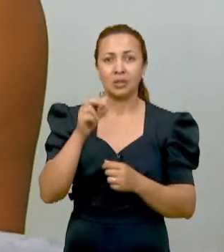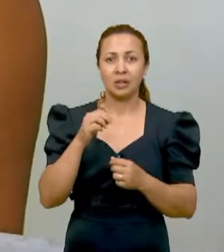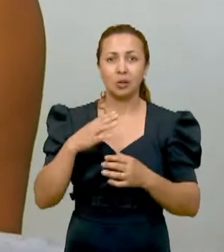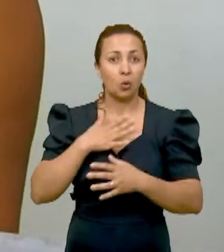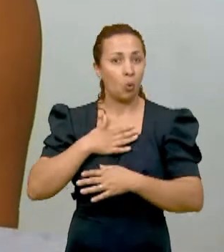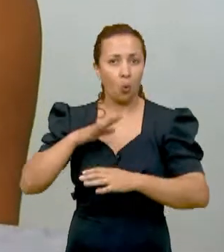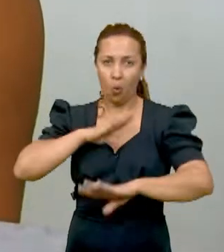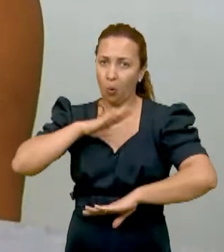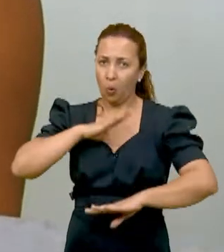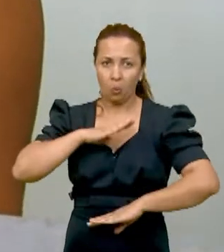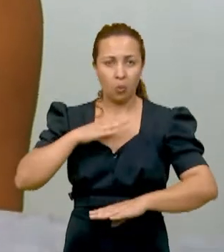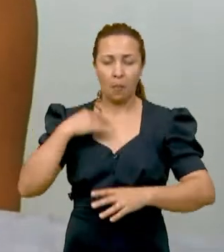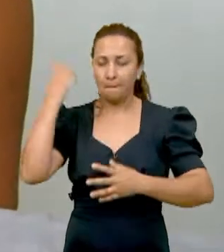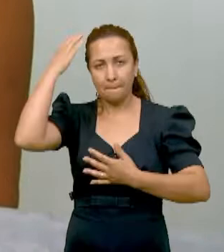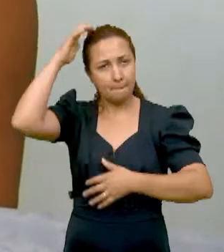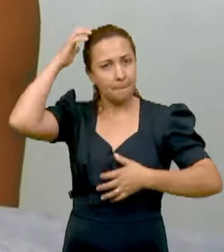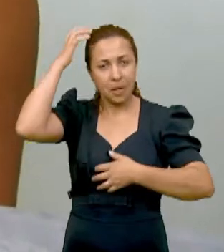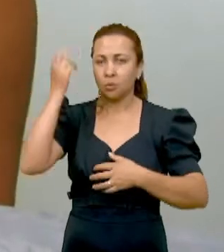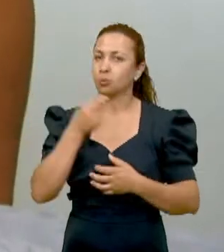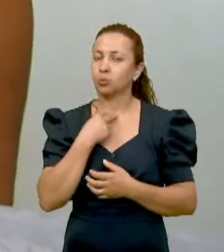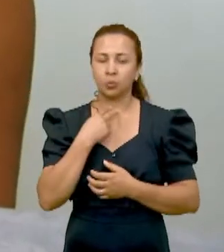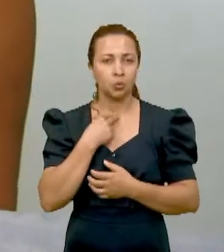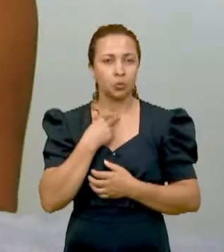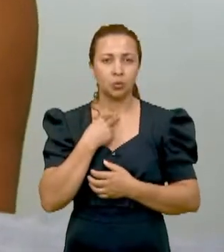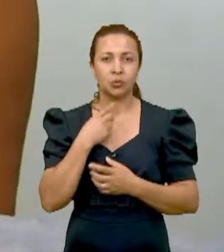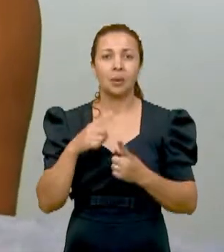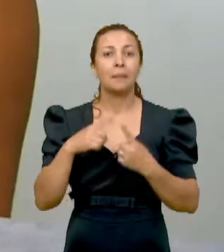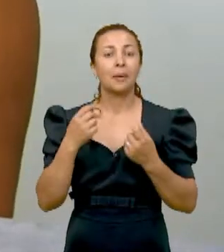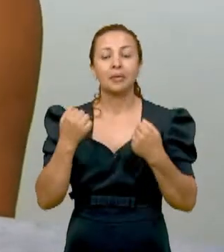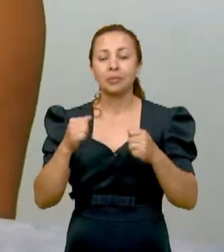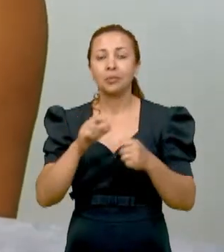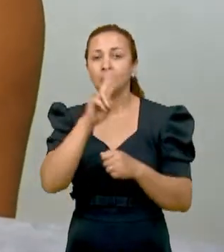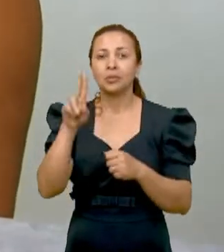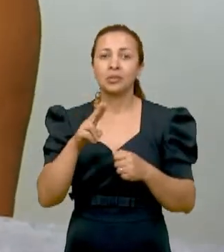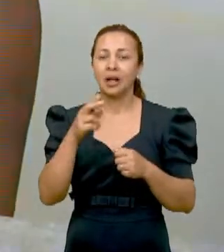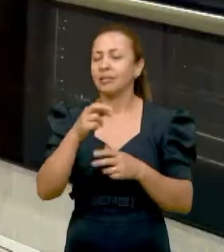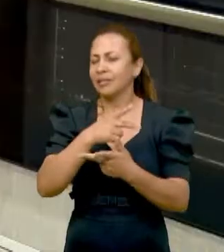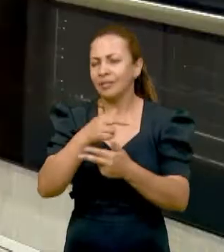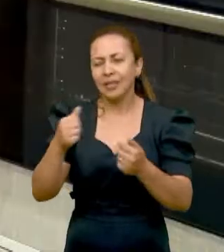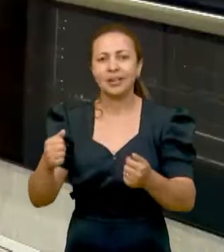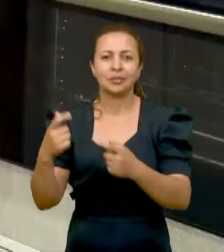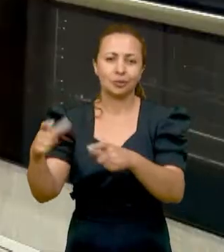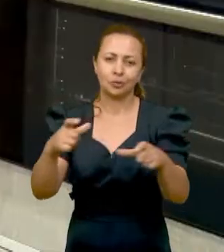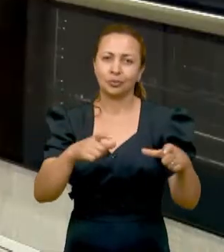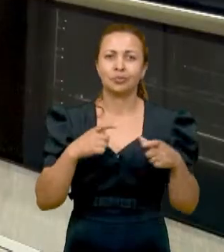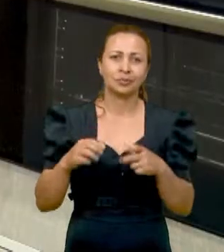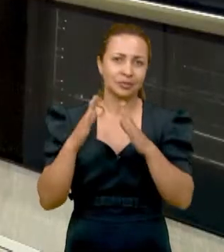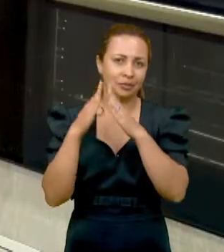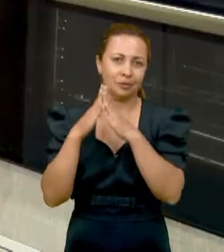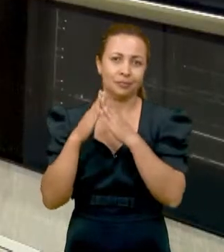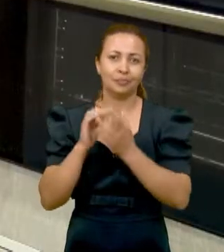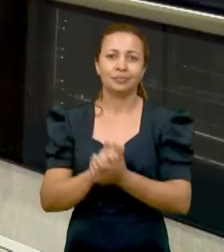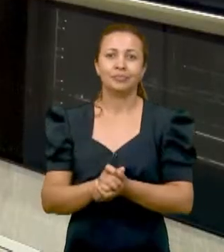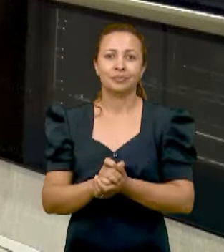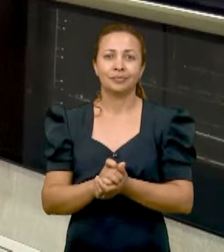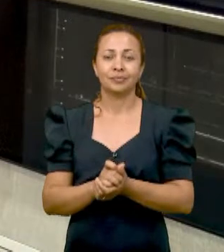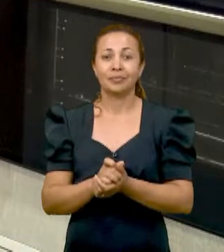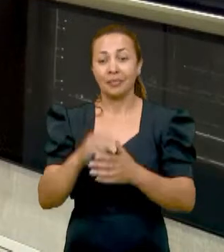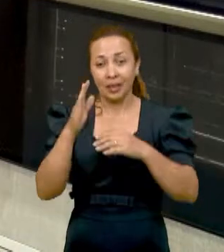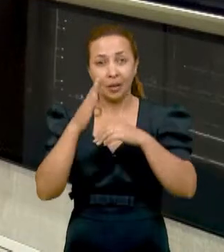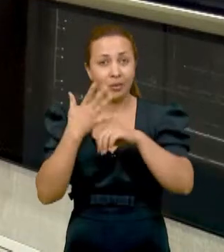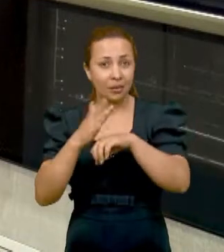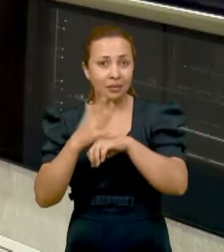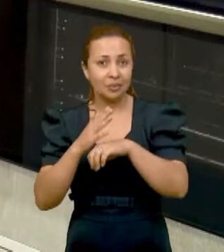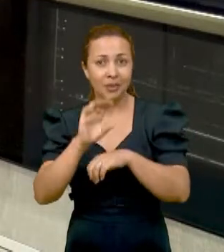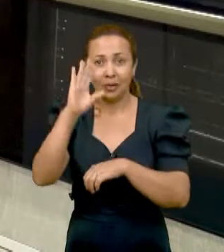utilizado no corpo, na verdade, para banho, mas pode ser utilizado em roupas. A capacitação que Adriana Tavares e alunos do